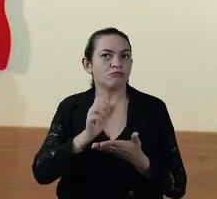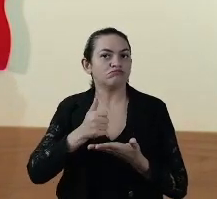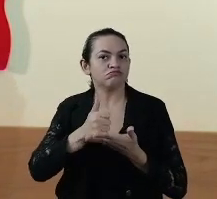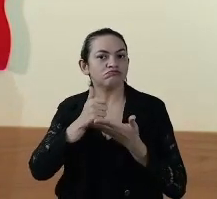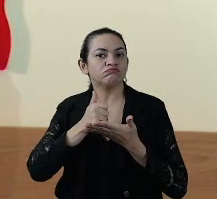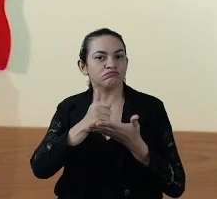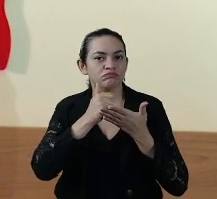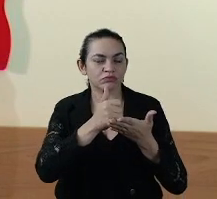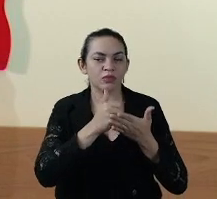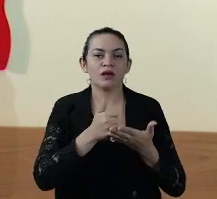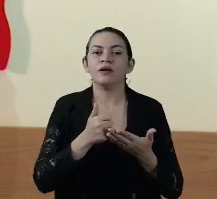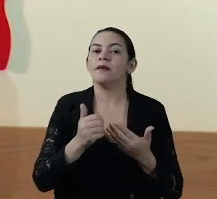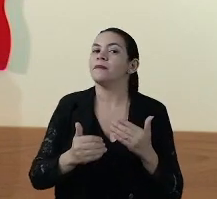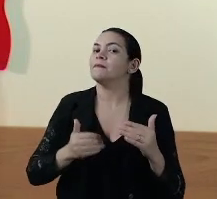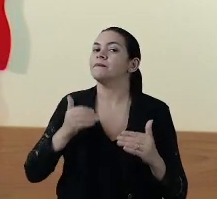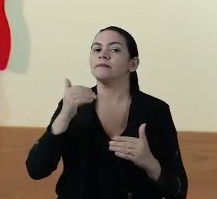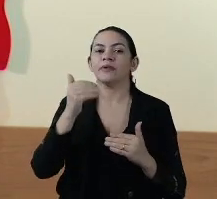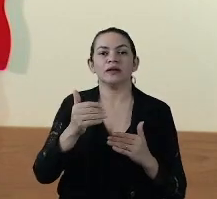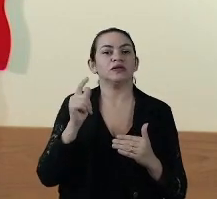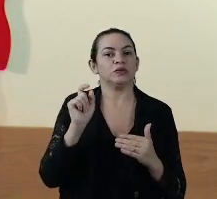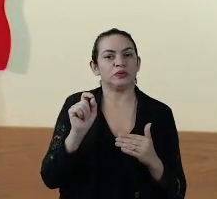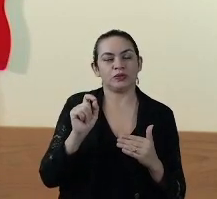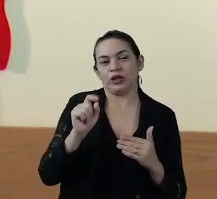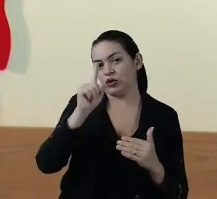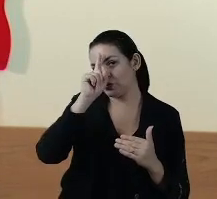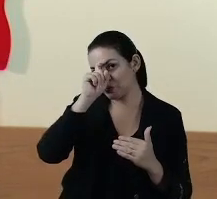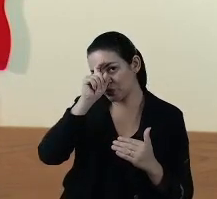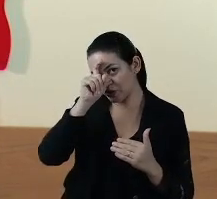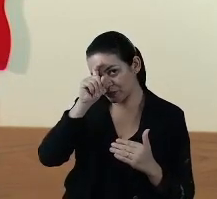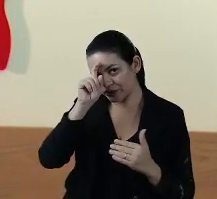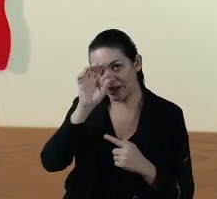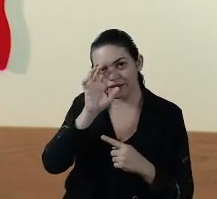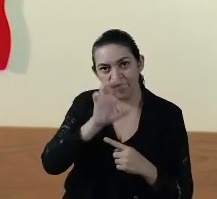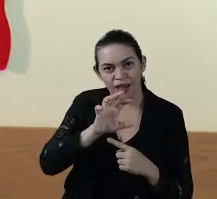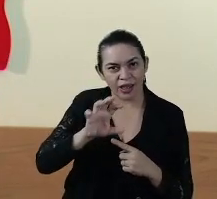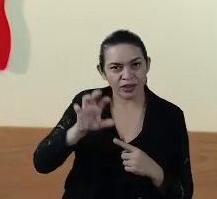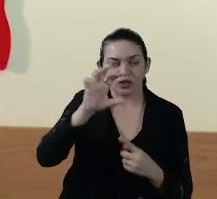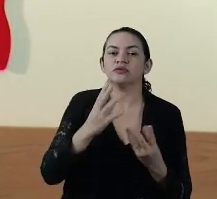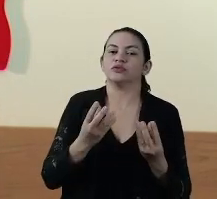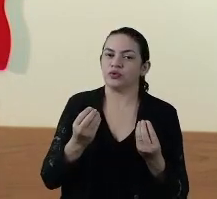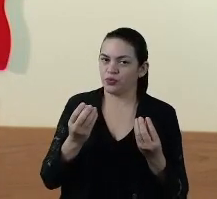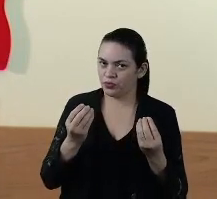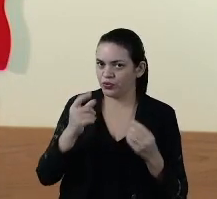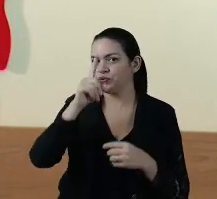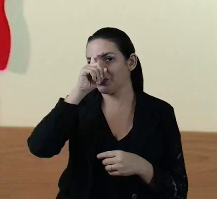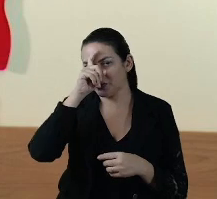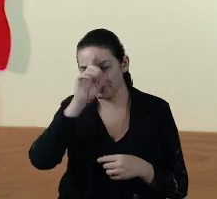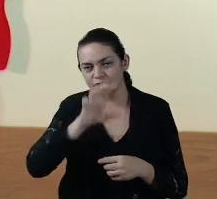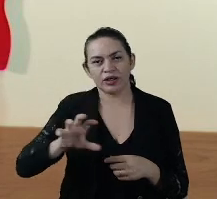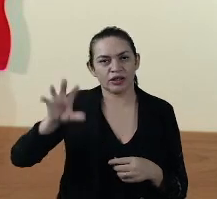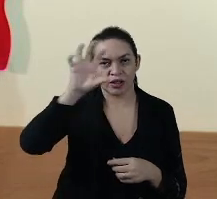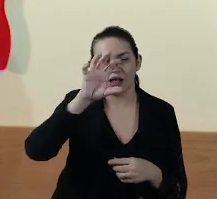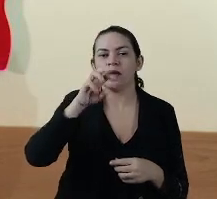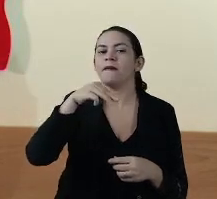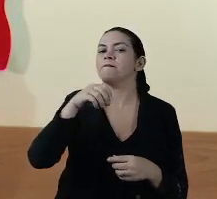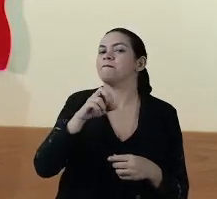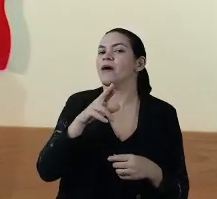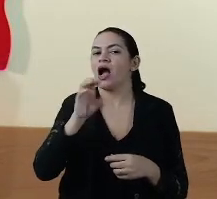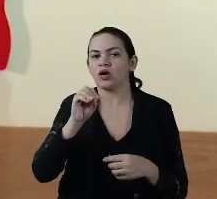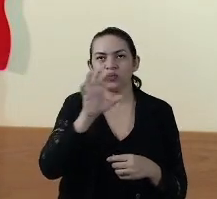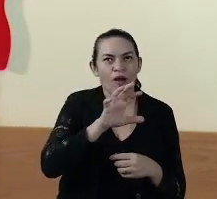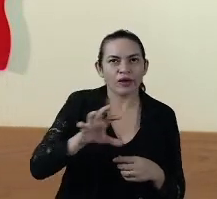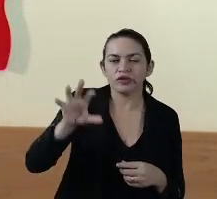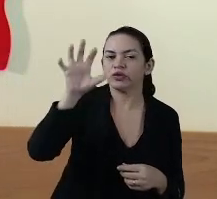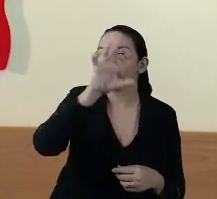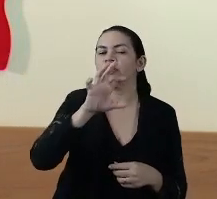de dizer que, além dos hospitais regionais que nós já temos, são muitos hospitais regionais, macro-regionais, nosso governo